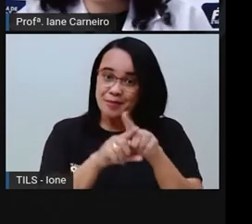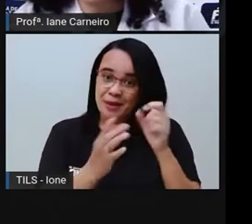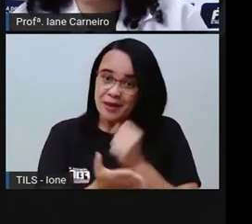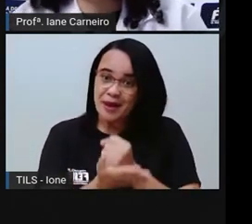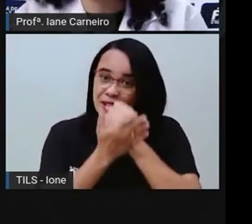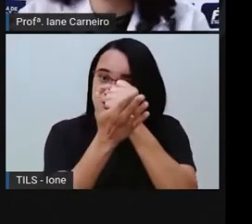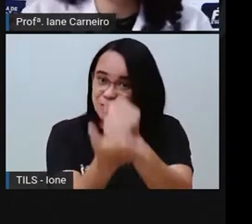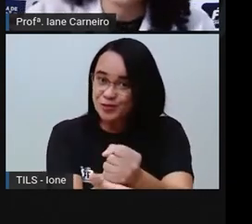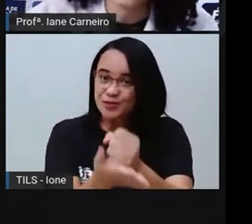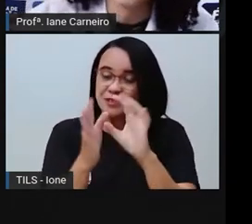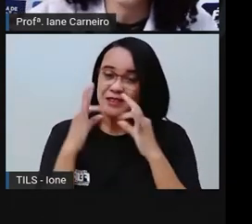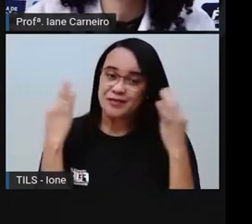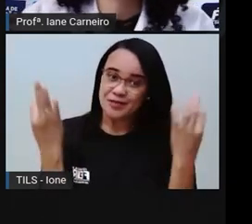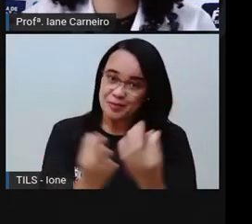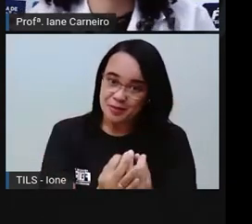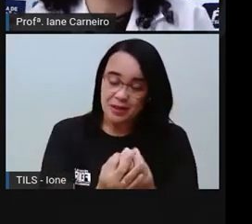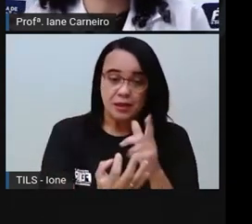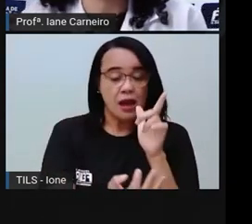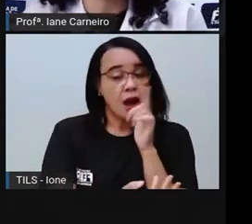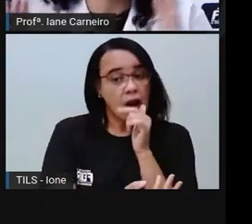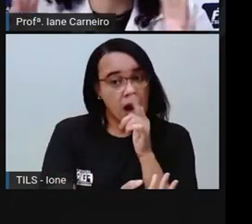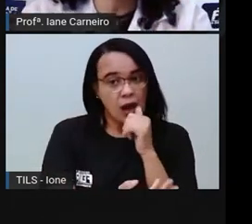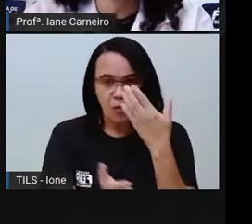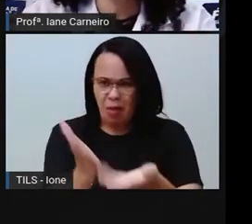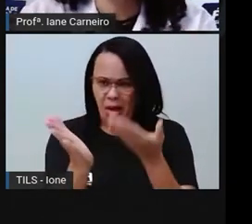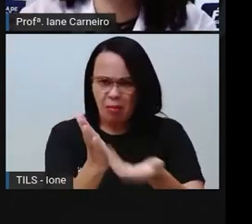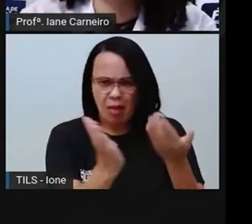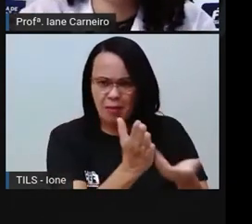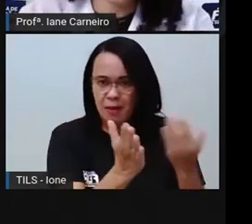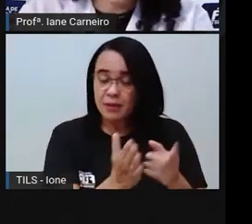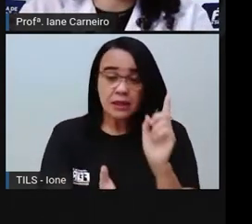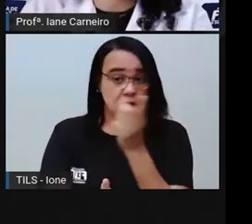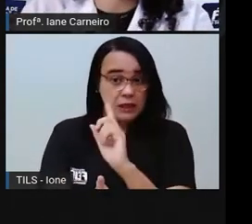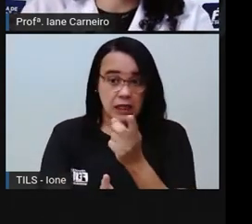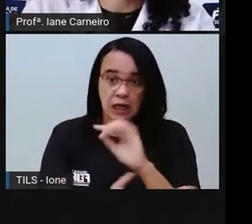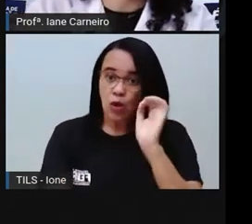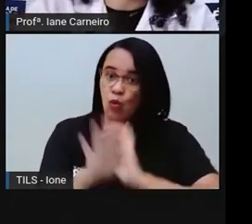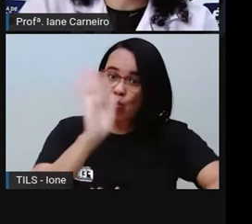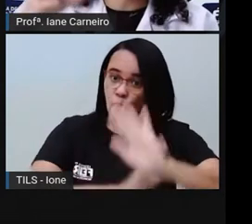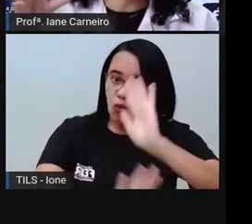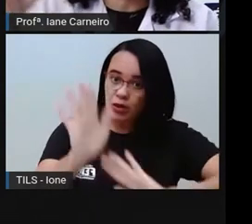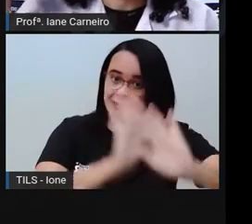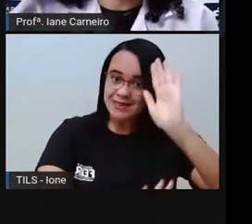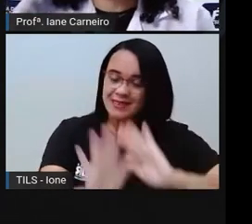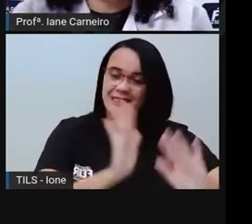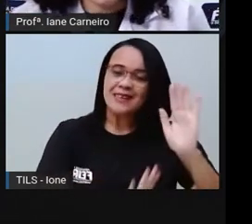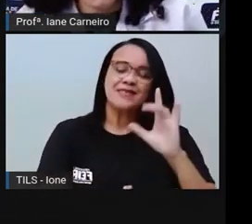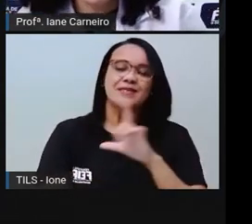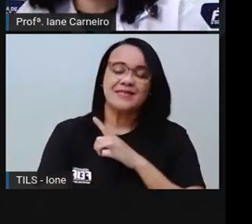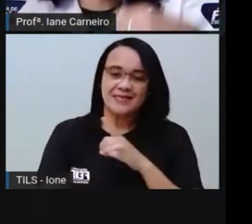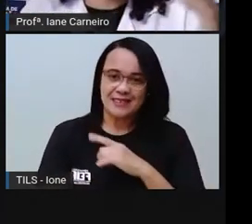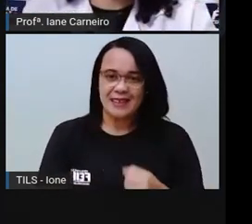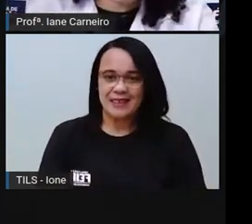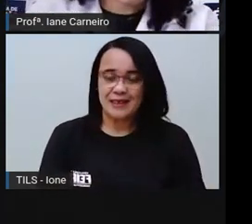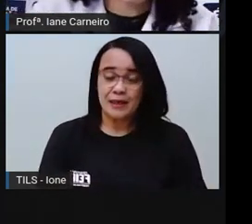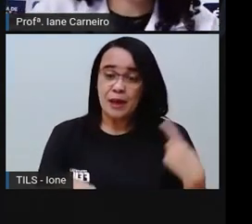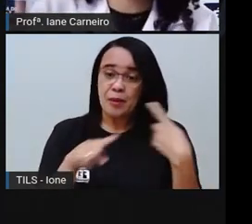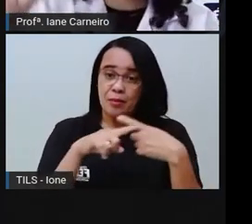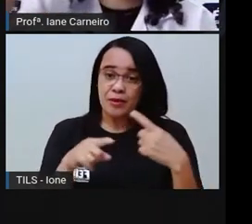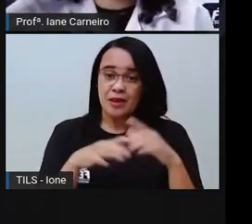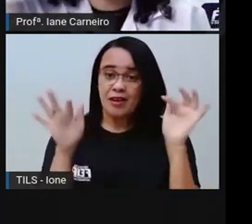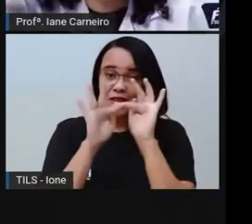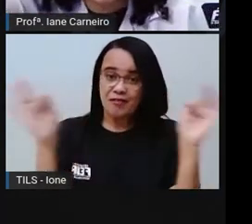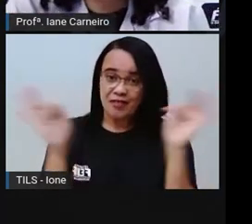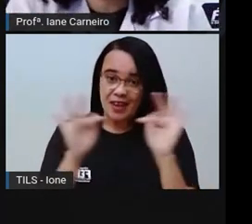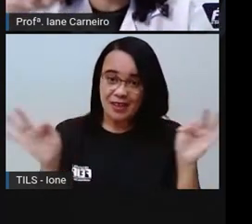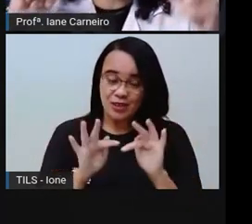de água e energia, né? Então, se você, ó, tem uma frase que fala assim, ó, se você pegou, guarde. Se